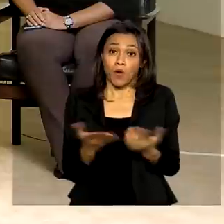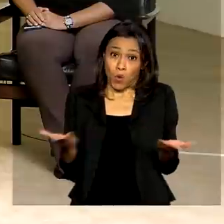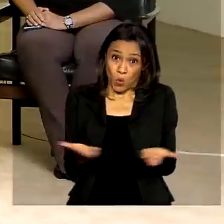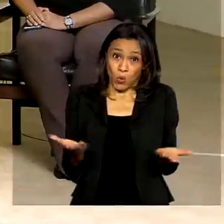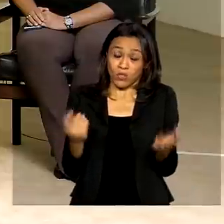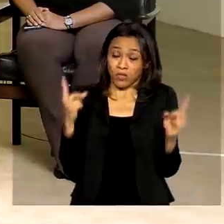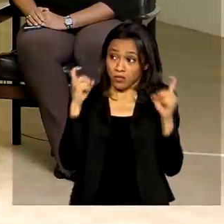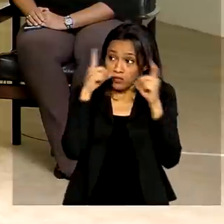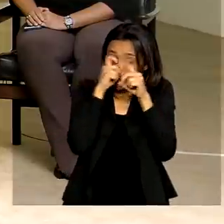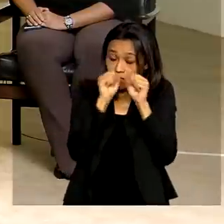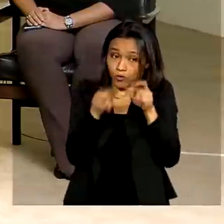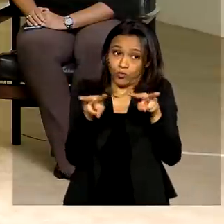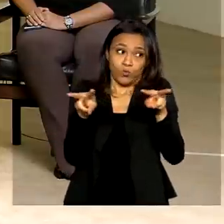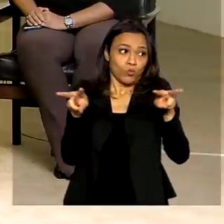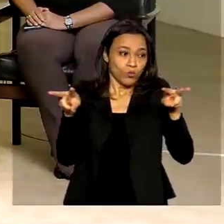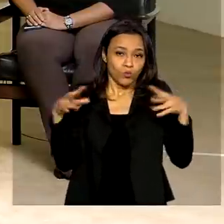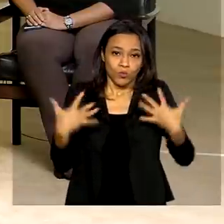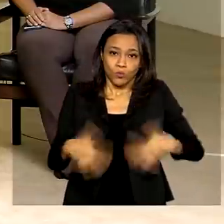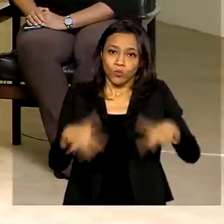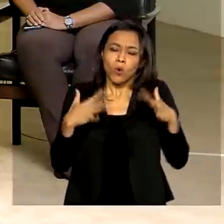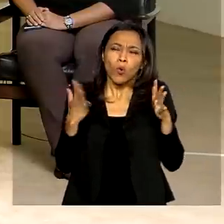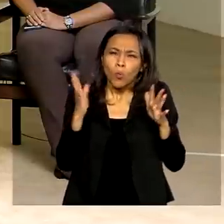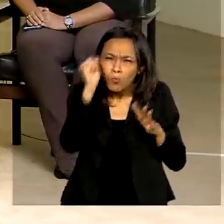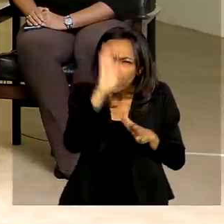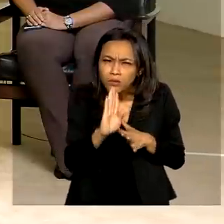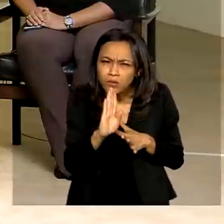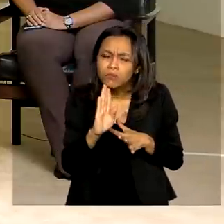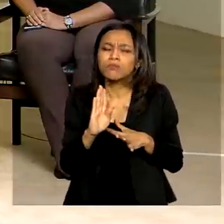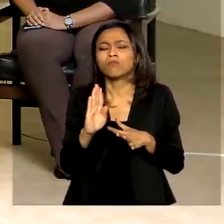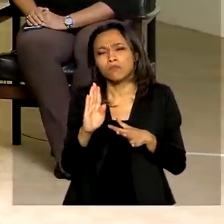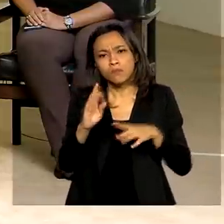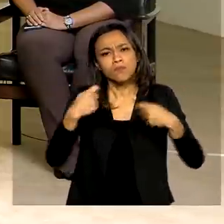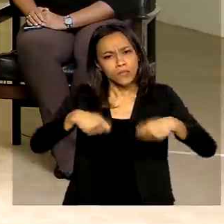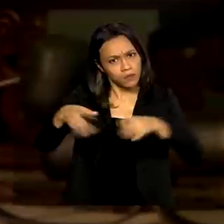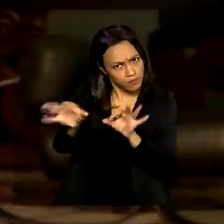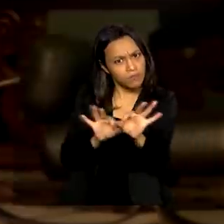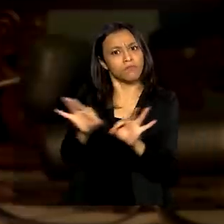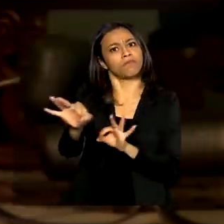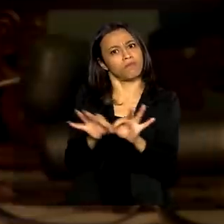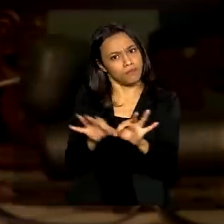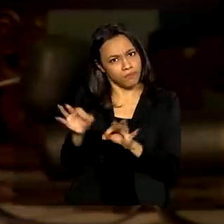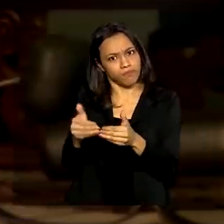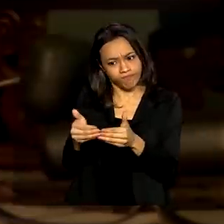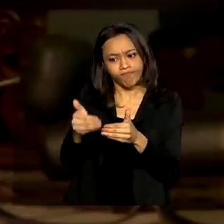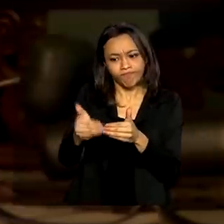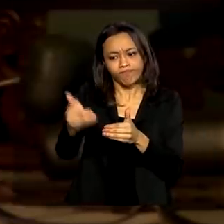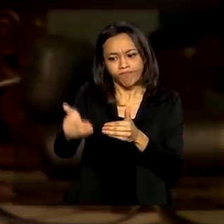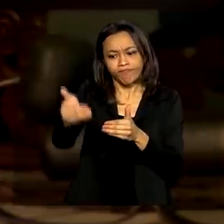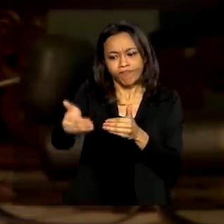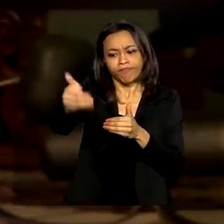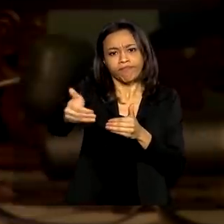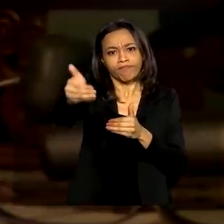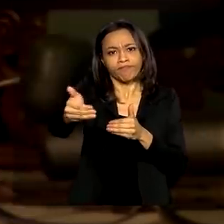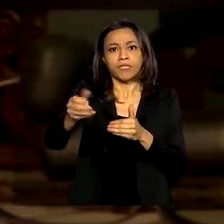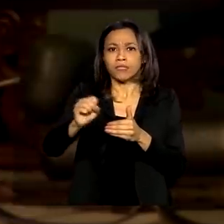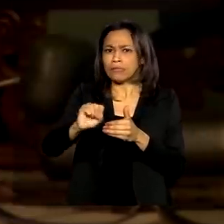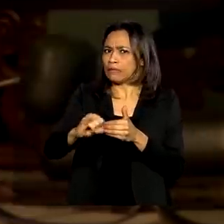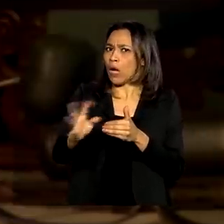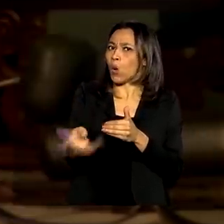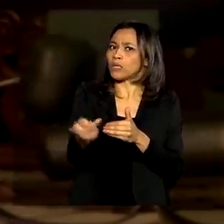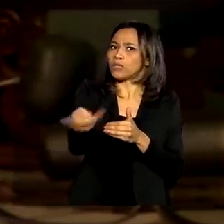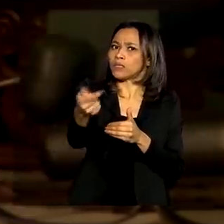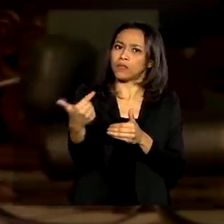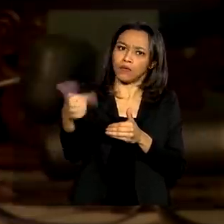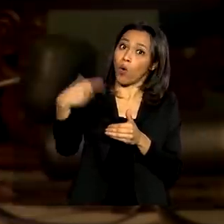terrível como um todo, o Brasil, ele precisa se preparar e se preparar para as próximas pandemias, ou seja, seja no